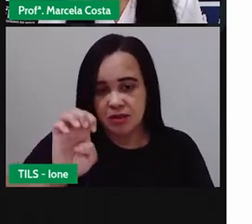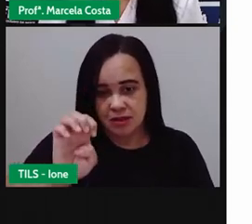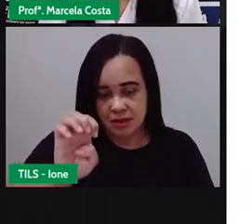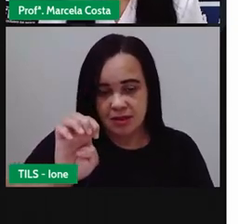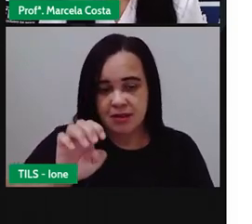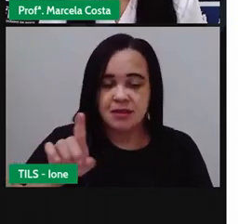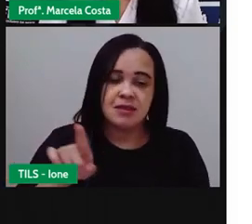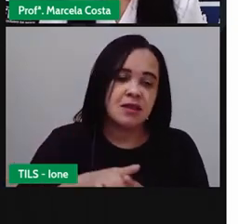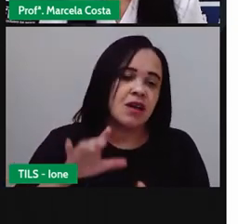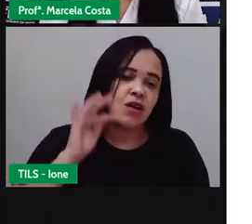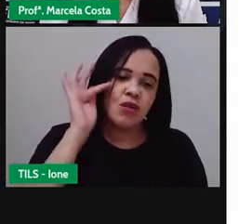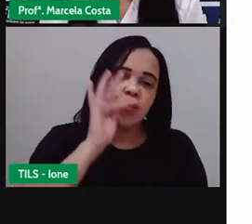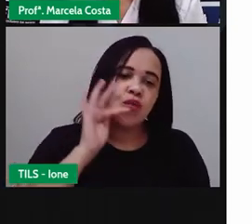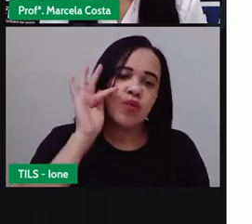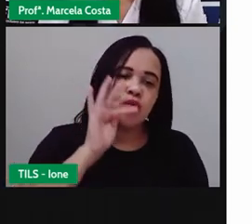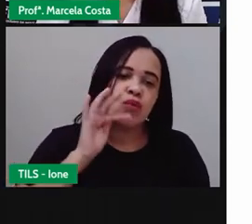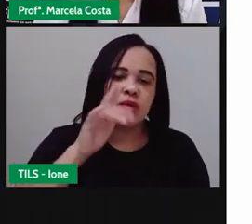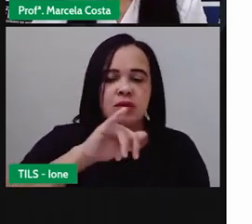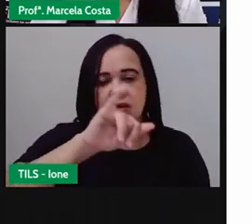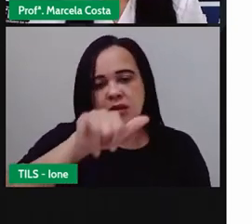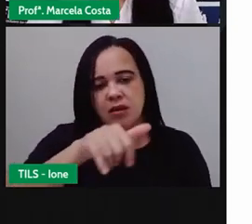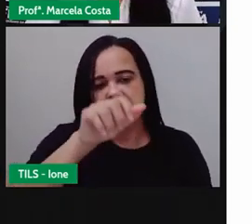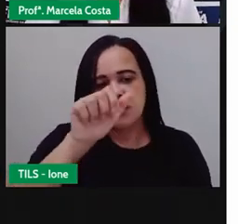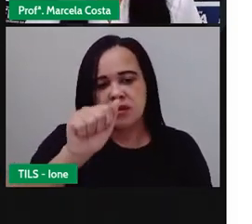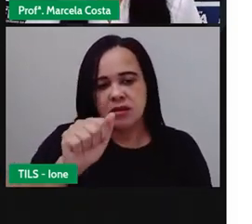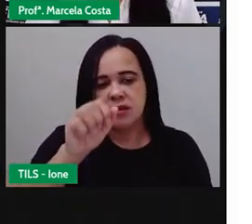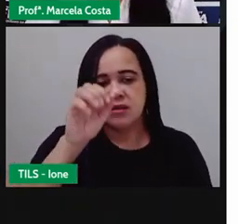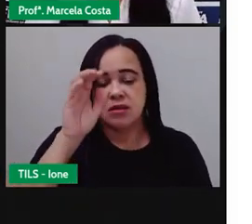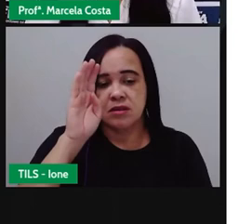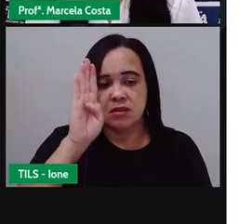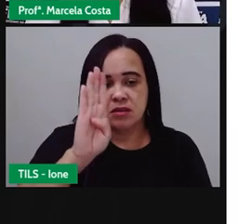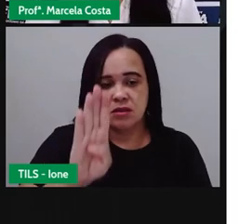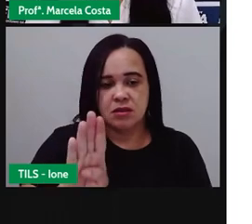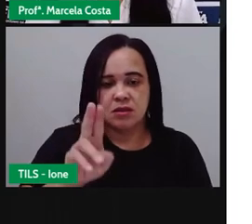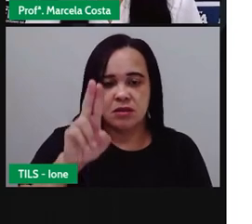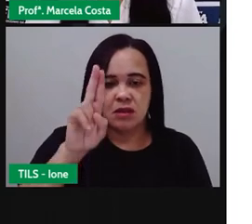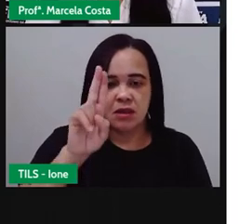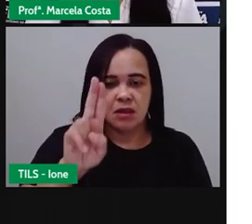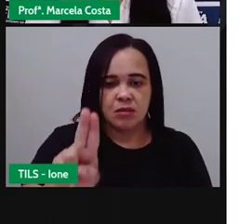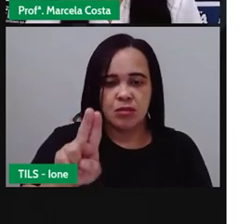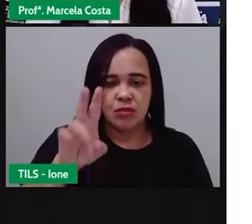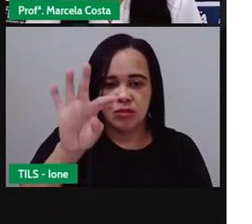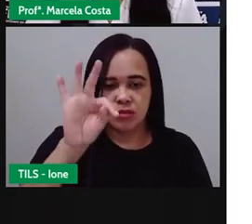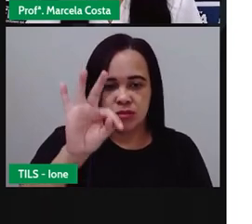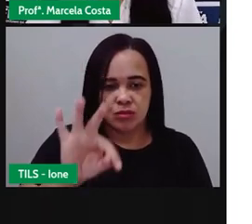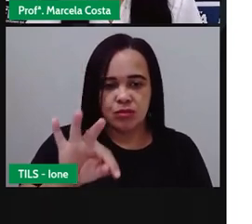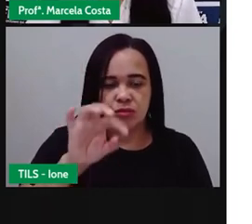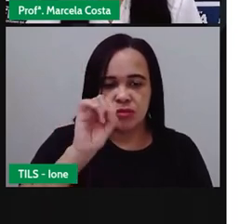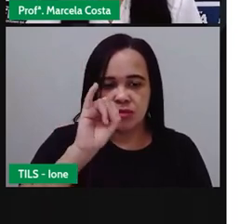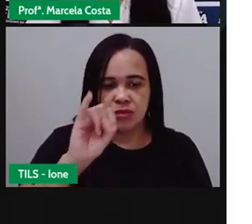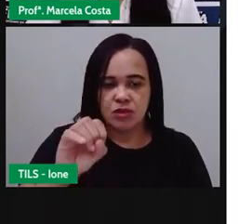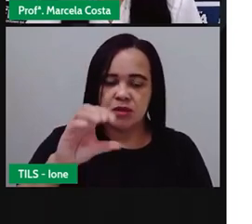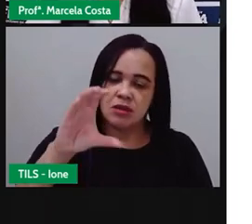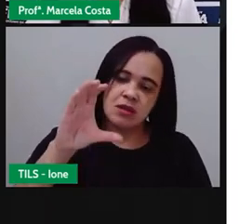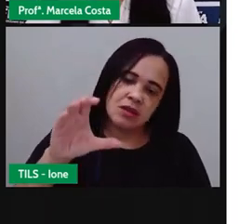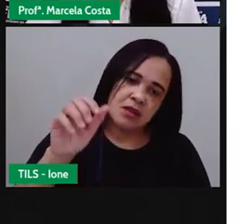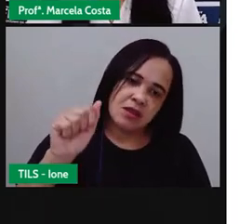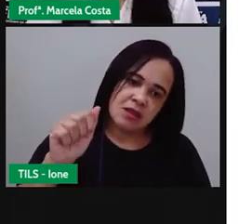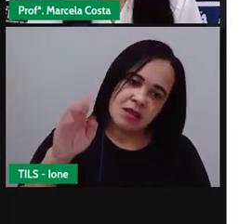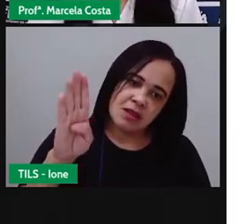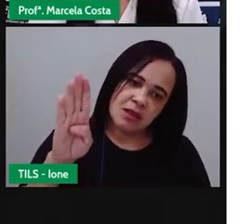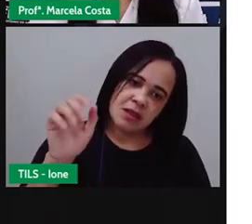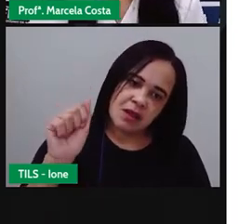Jabuticaba. Ó. Com a letra T aí, com a letra T junto com a letra I